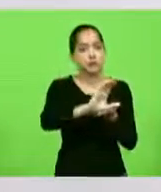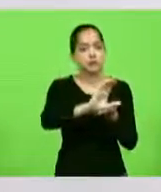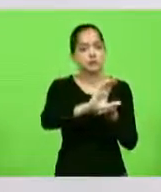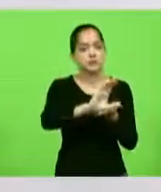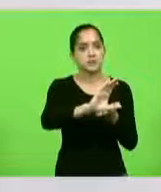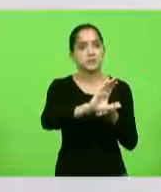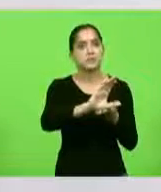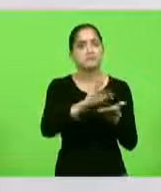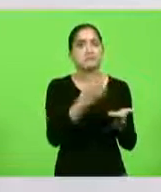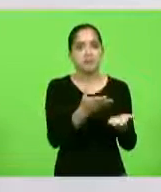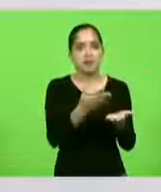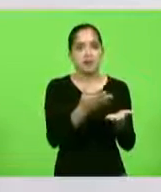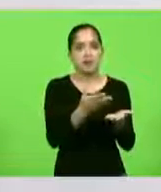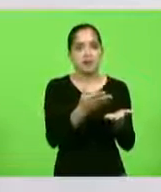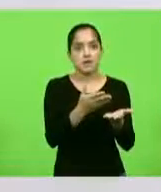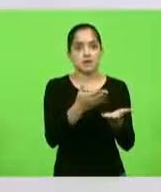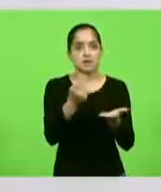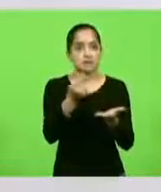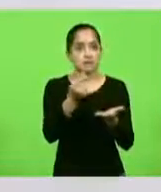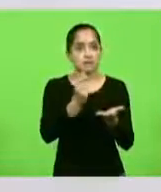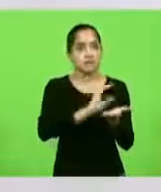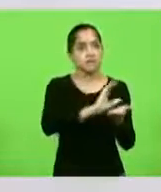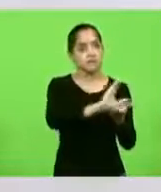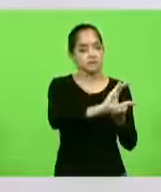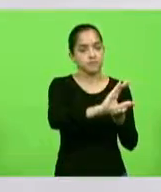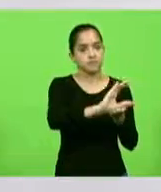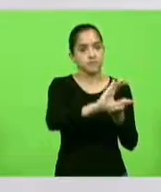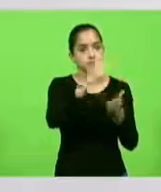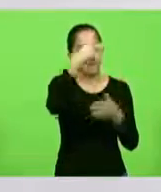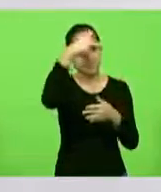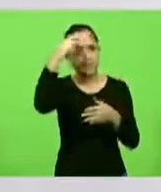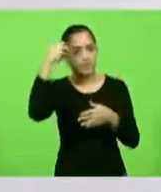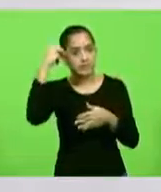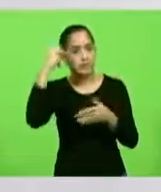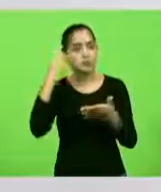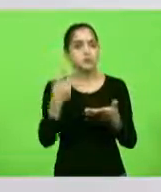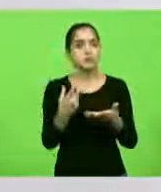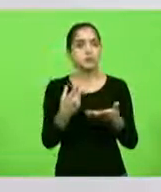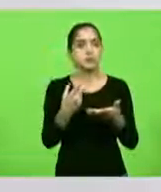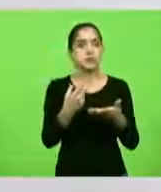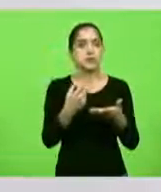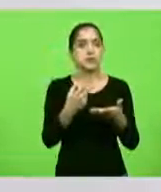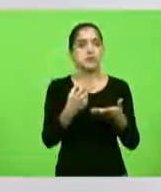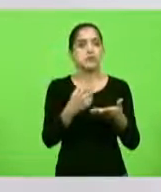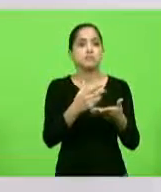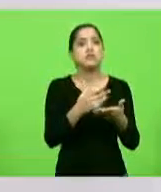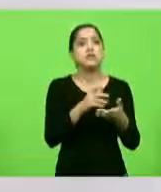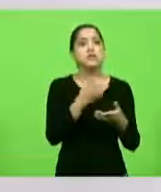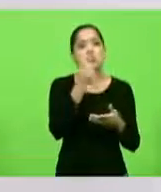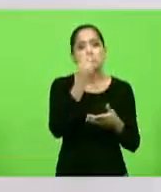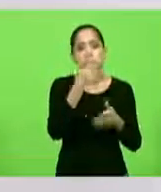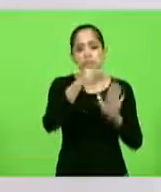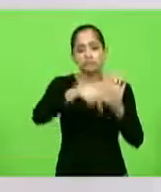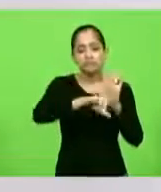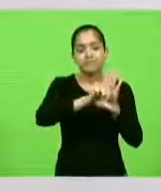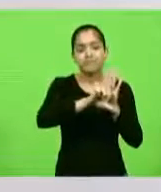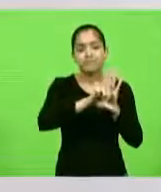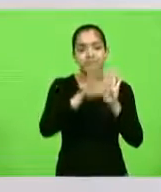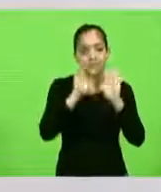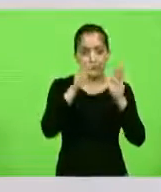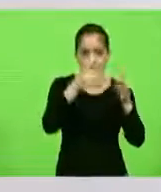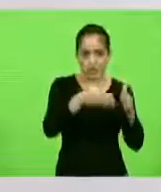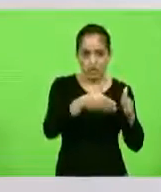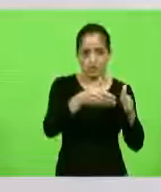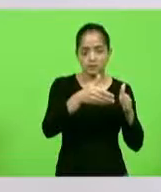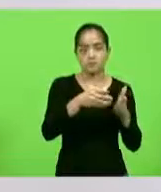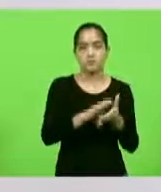uma verba disponível para prefeituras da região litorânea que tenham bons projetos para pesca artesanal. Alguns